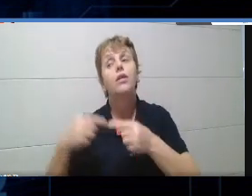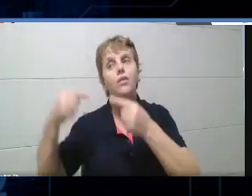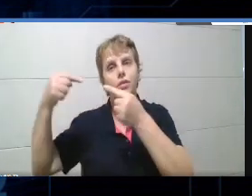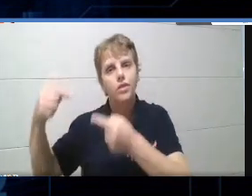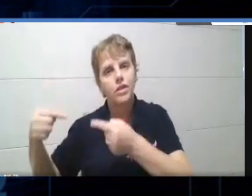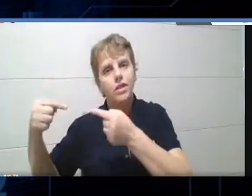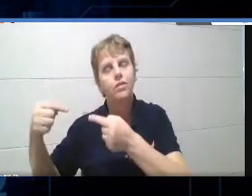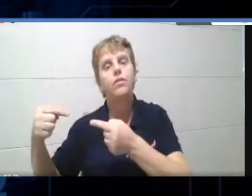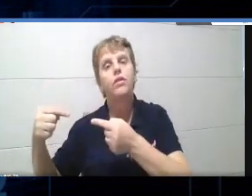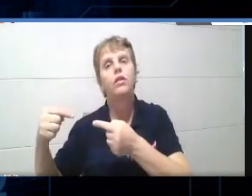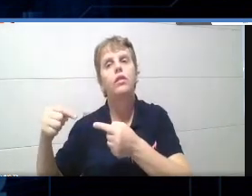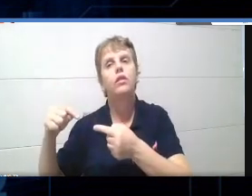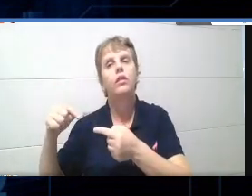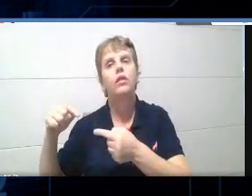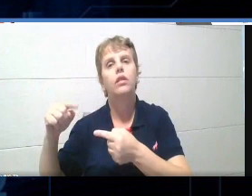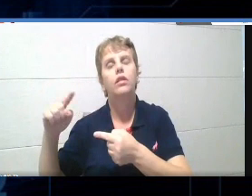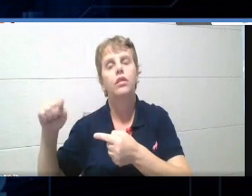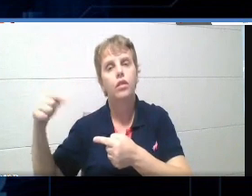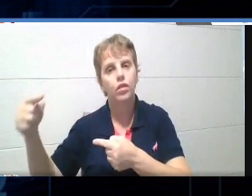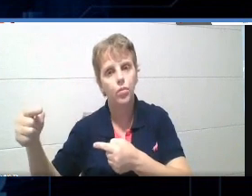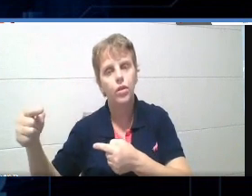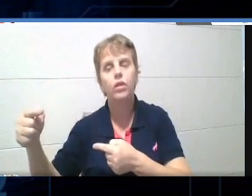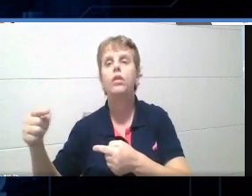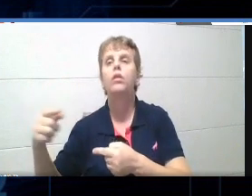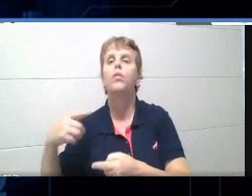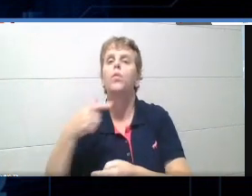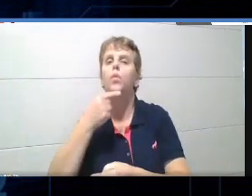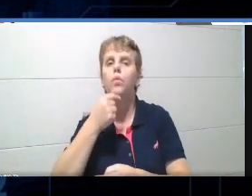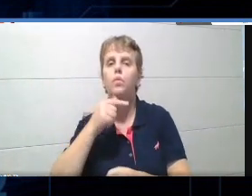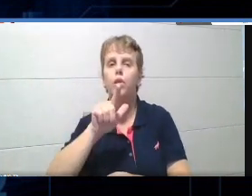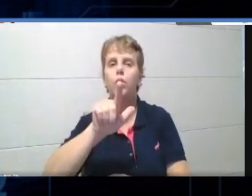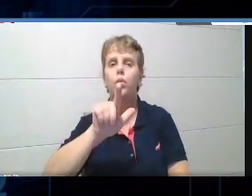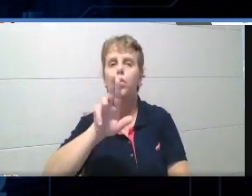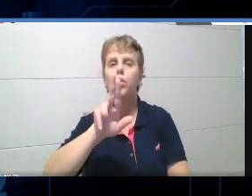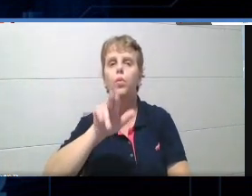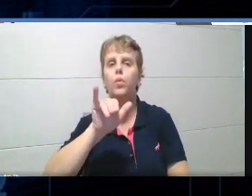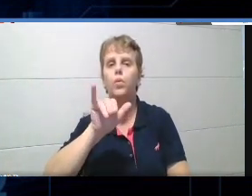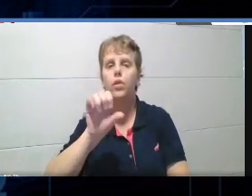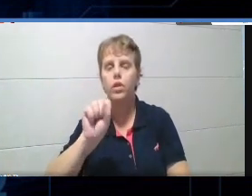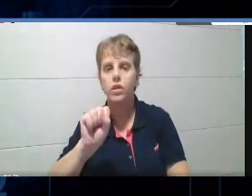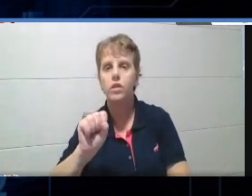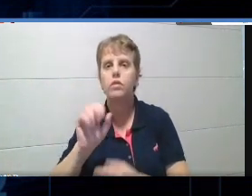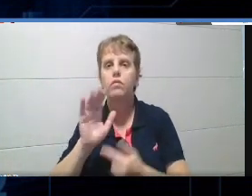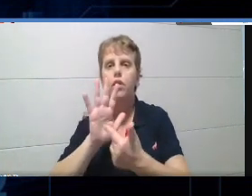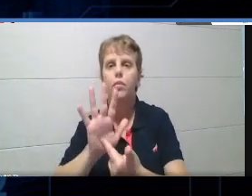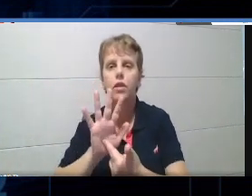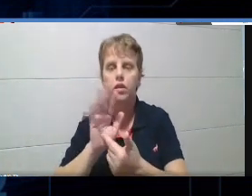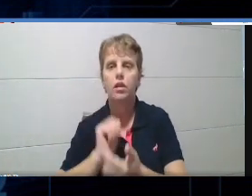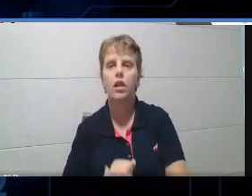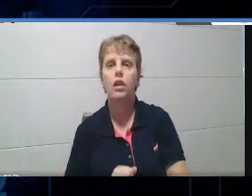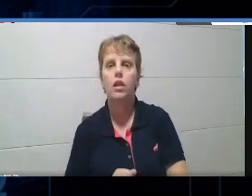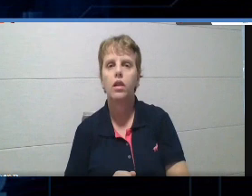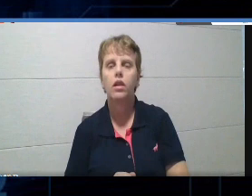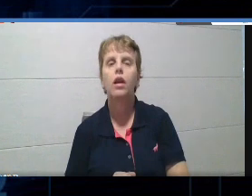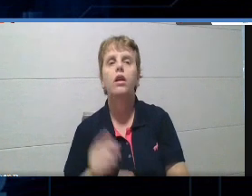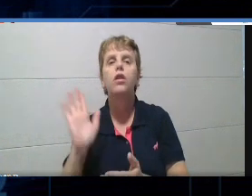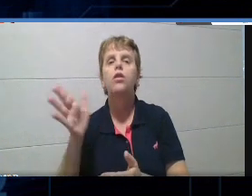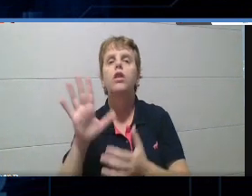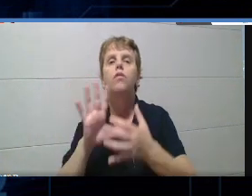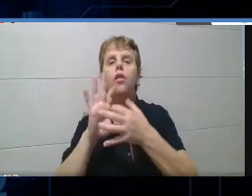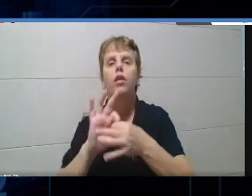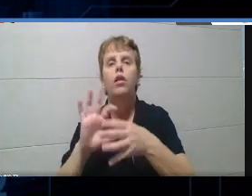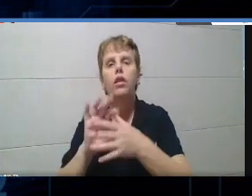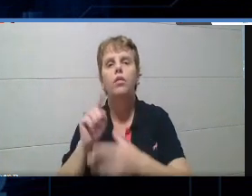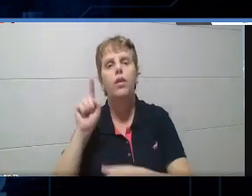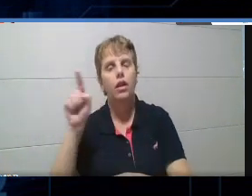daqui a pouquinho, enquanto o meu colega Luiz estiver falando, e mostrando sobre o quiz pra vocês, e outras ferramentas, eu vou disponibilizar lá no meu